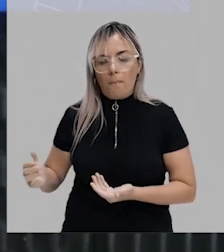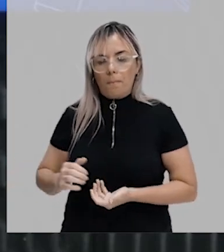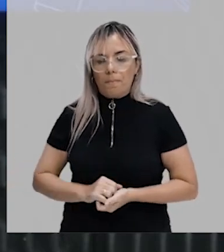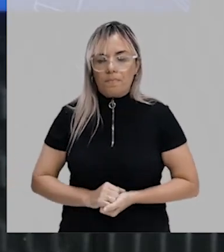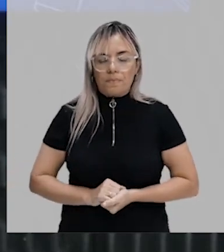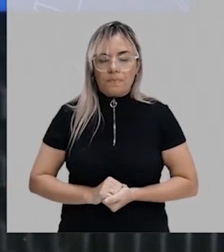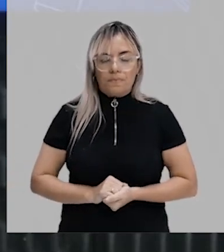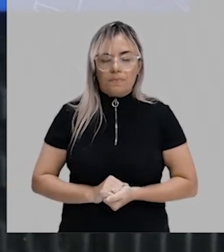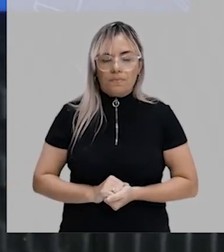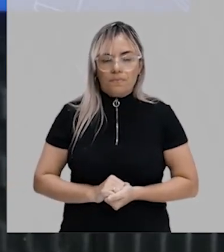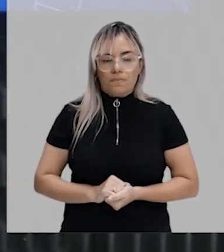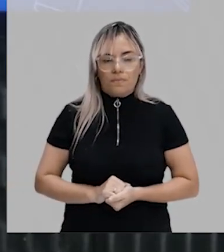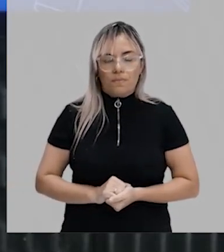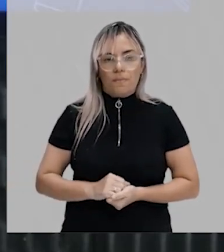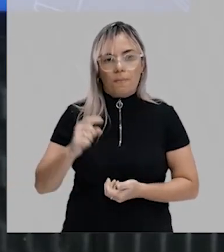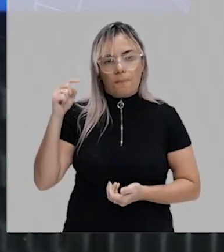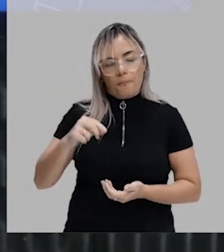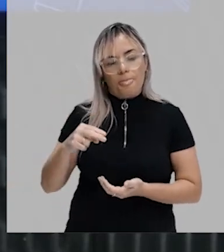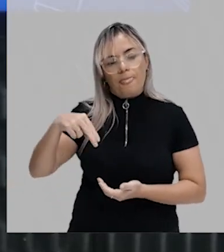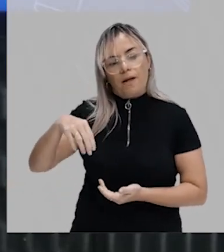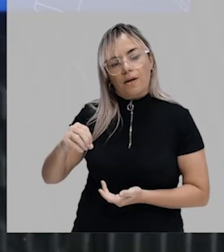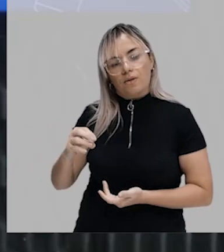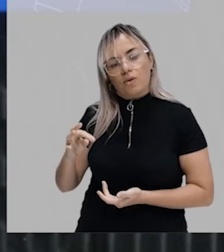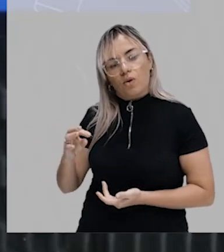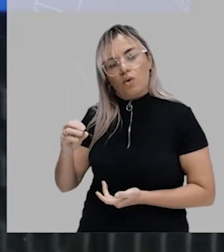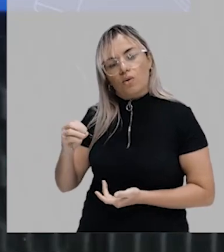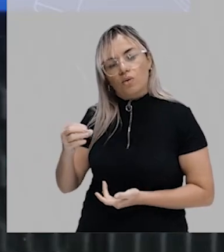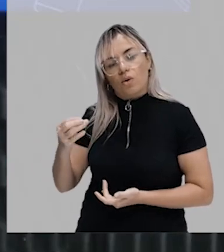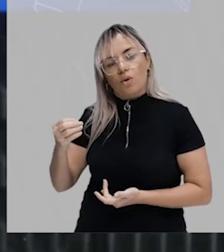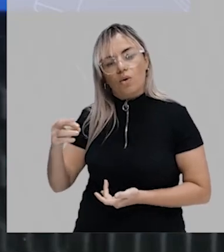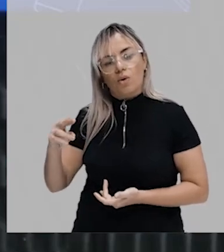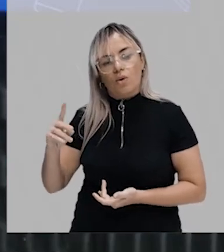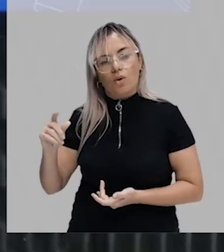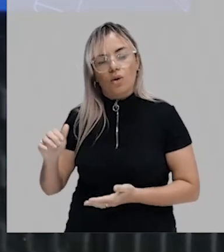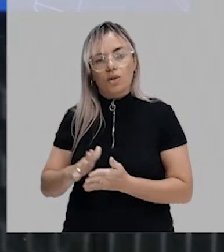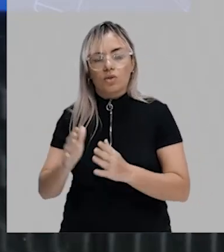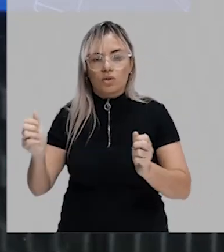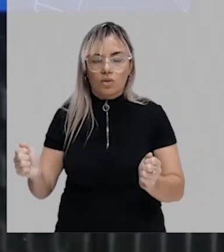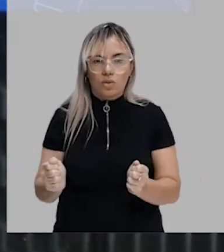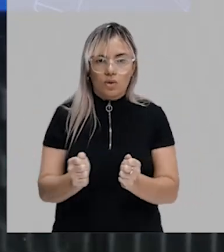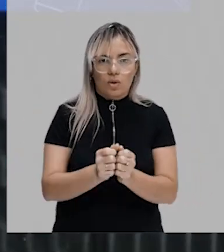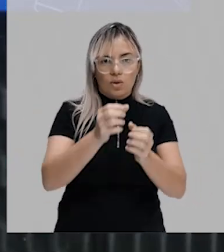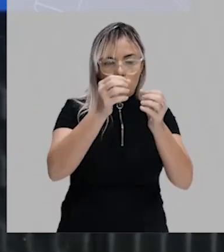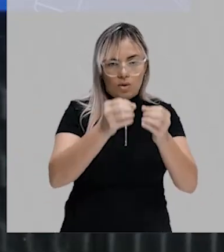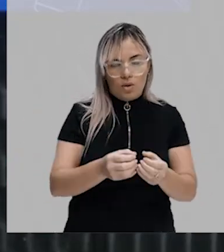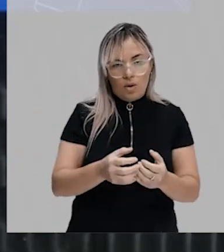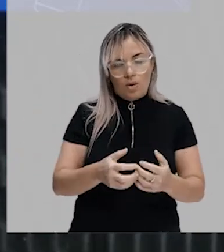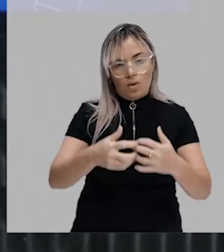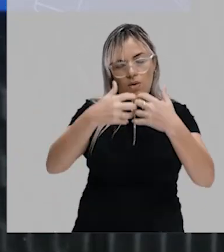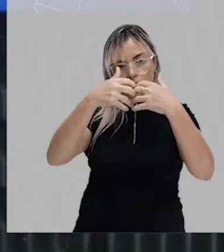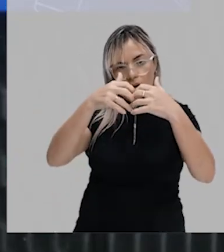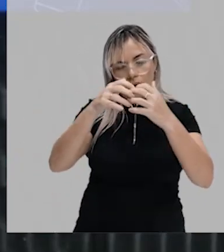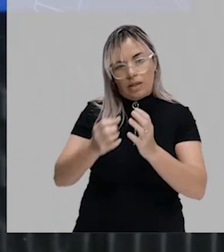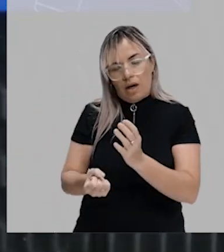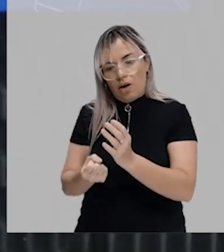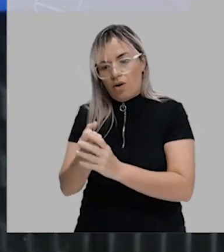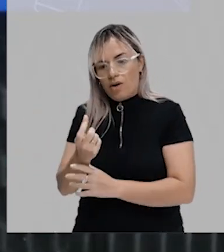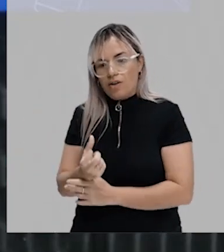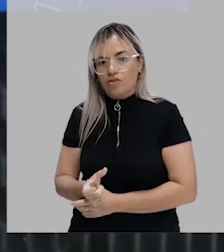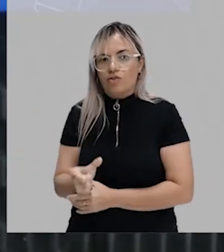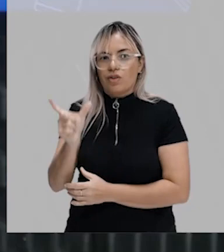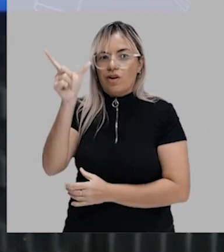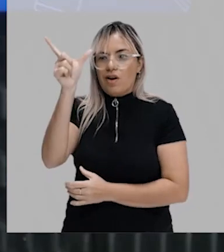nervoso. A notocorda, juntamente com o tubo nervoso, ela vai originar a coluna vertebral, pessoal, tá?